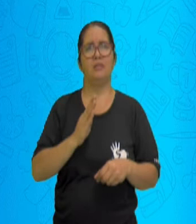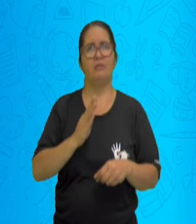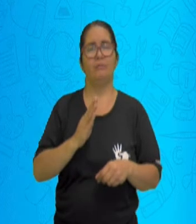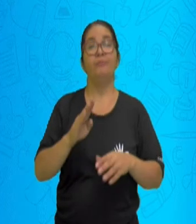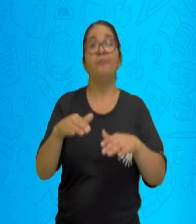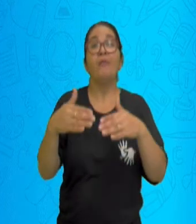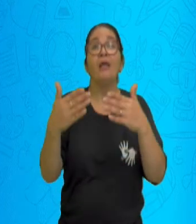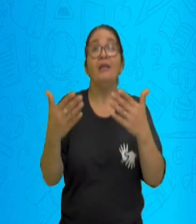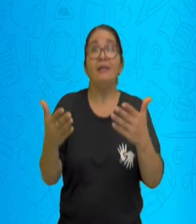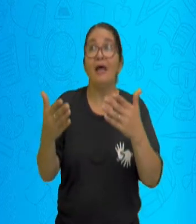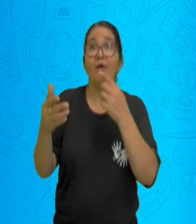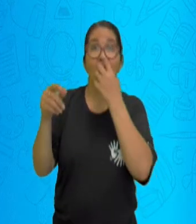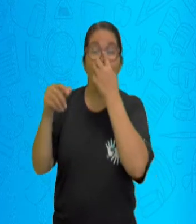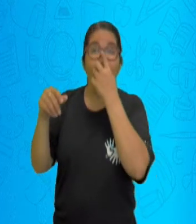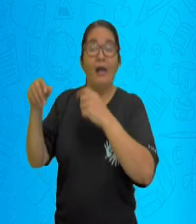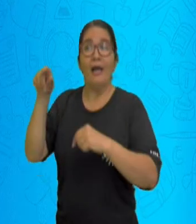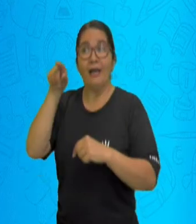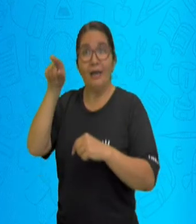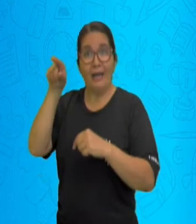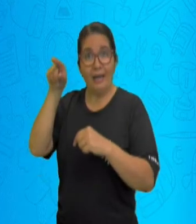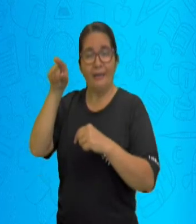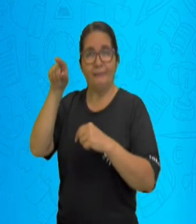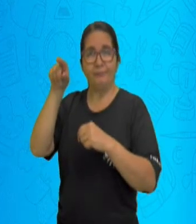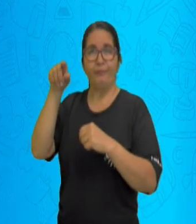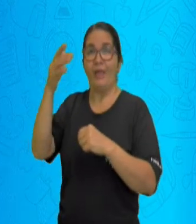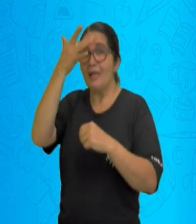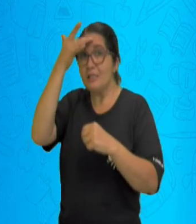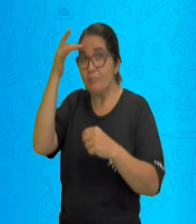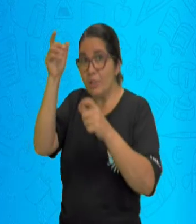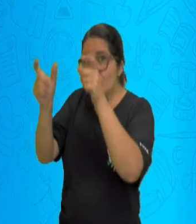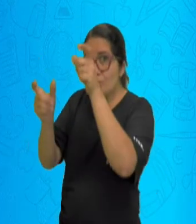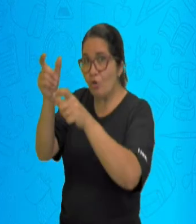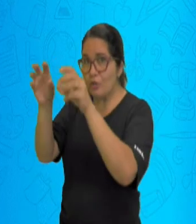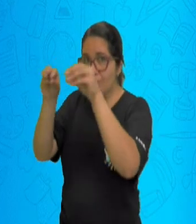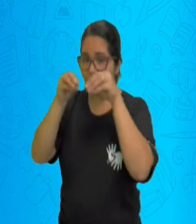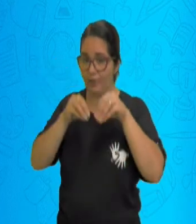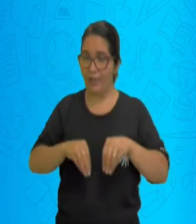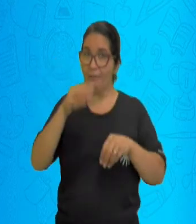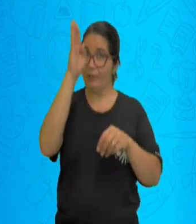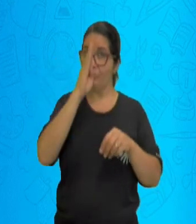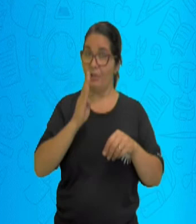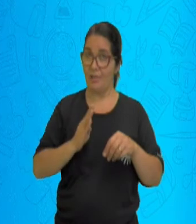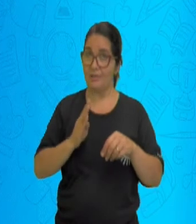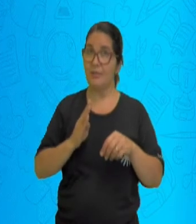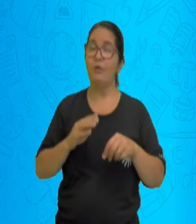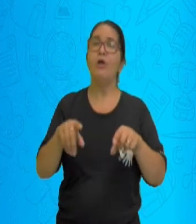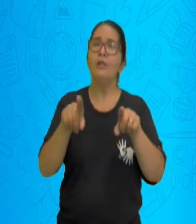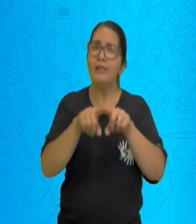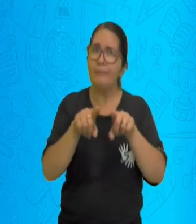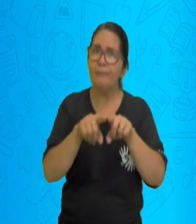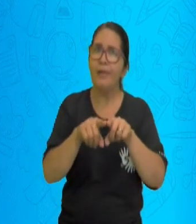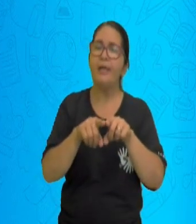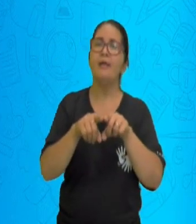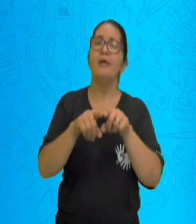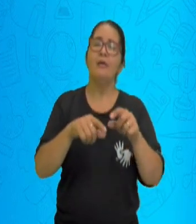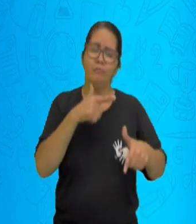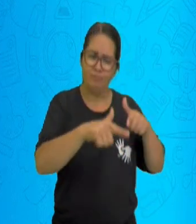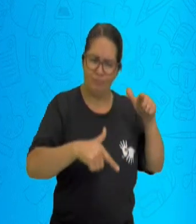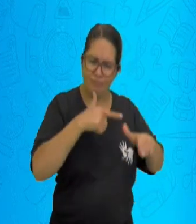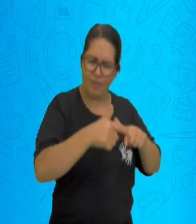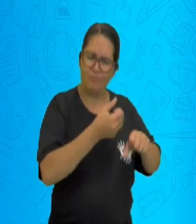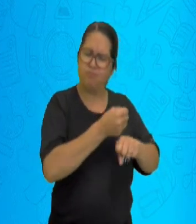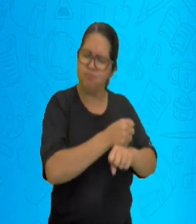com a técnica de quê? Antigamente, só tinha o quê? Uma pessoa só cuidava daquela plantação de café ou de cana de açúcar.